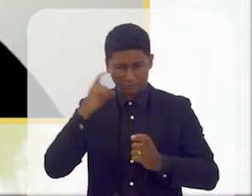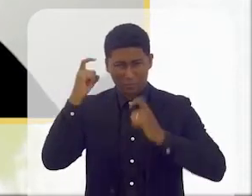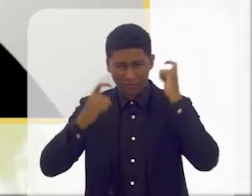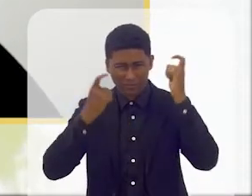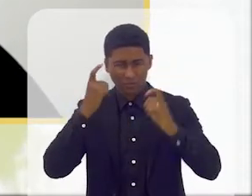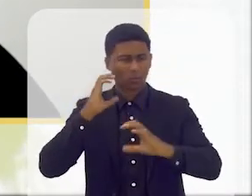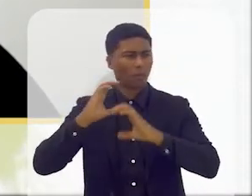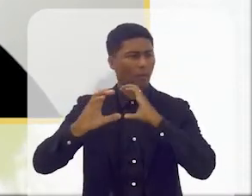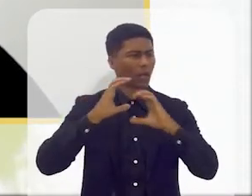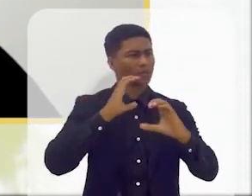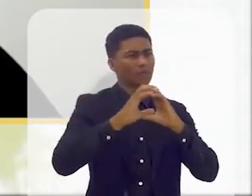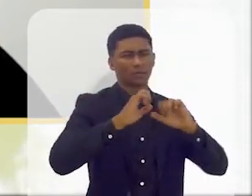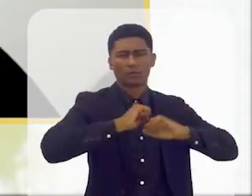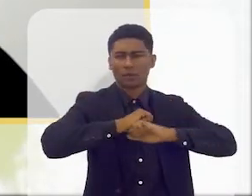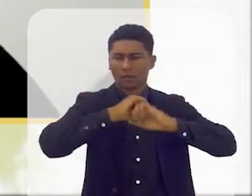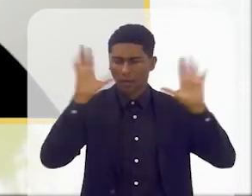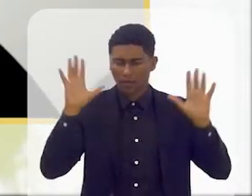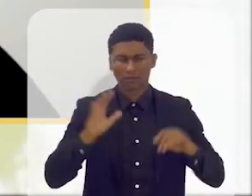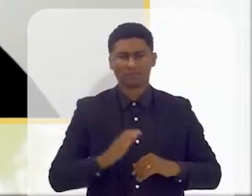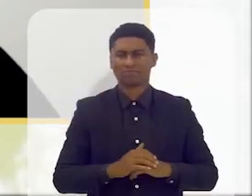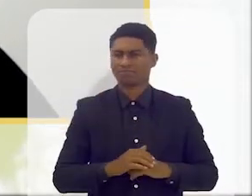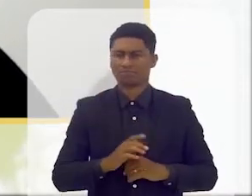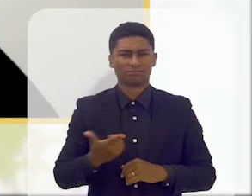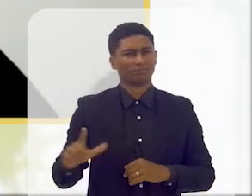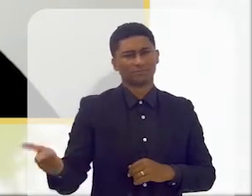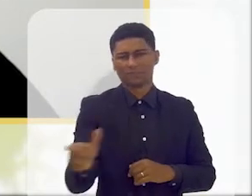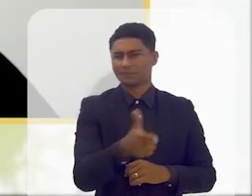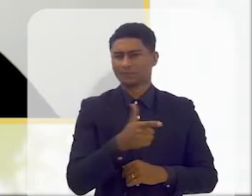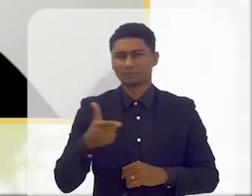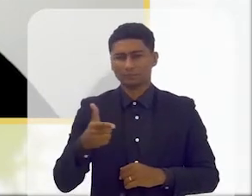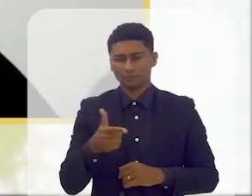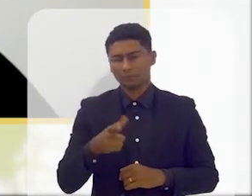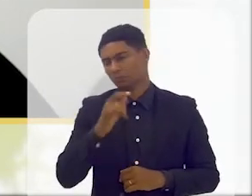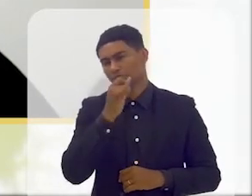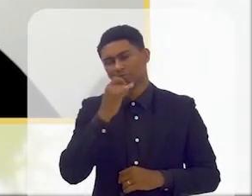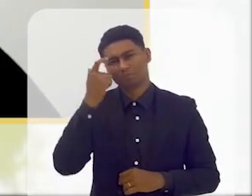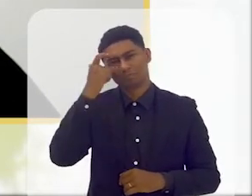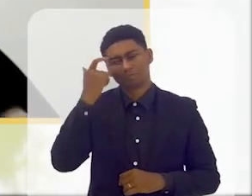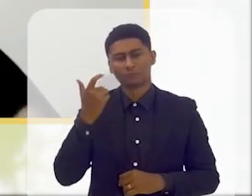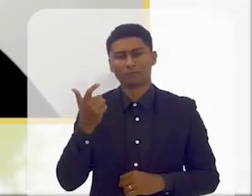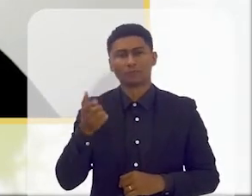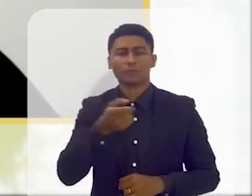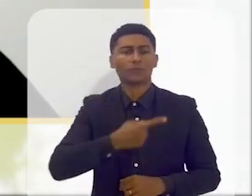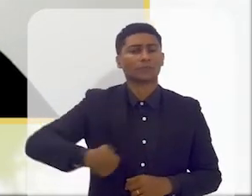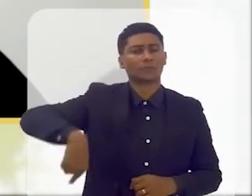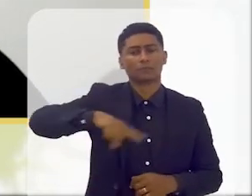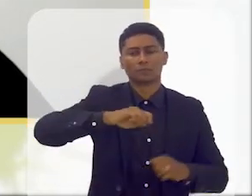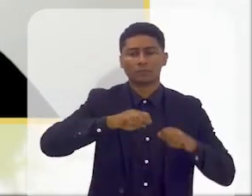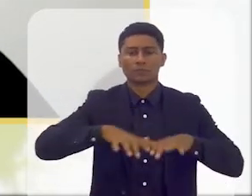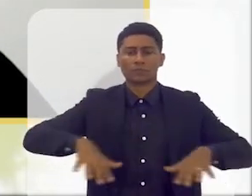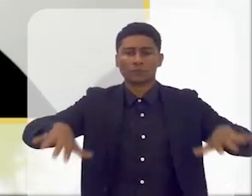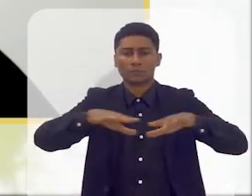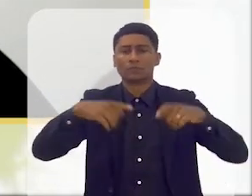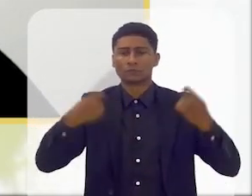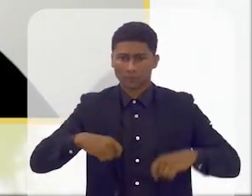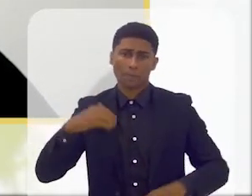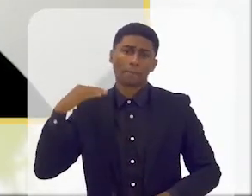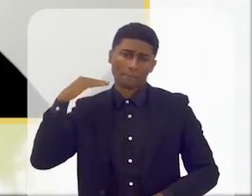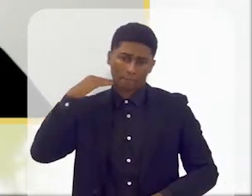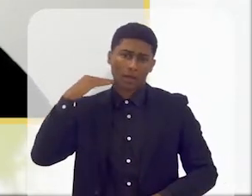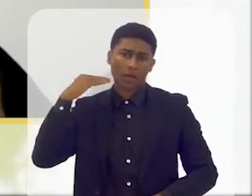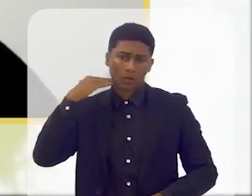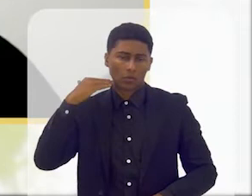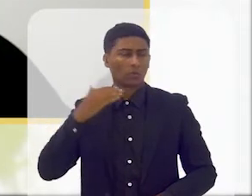em comunicar de uma forma clara. Se nós pensarmos em coisas muito simples como, todos nós temos que ir ao banco,